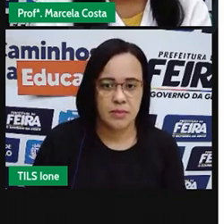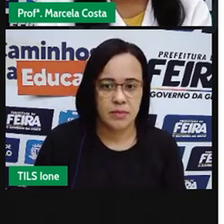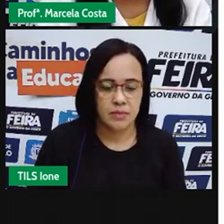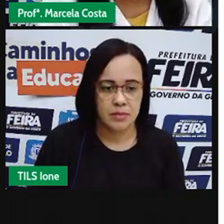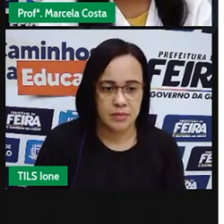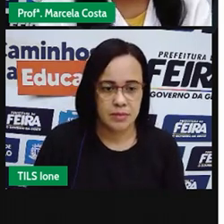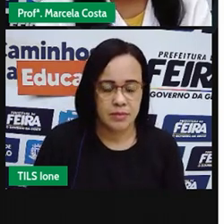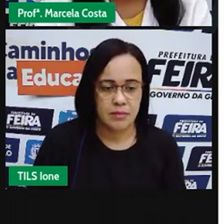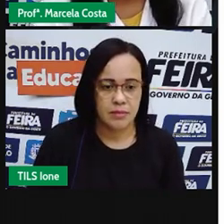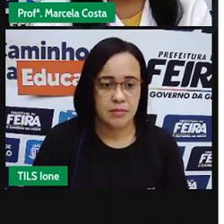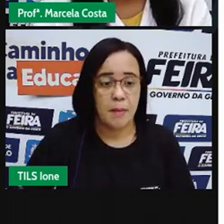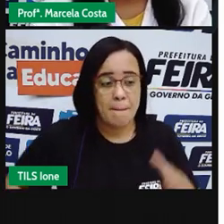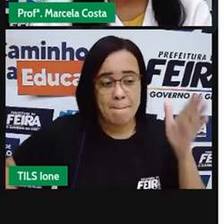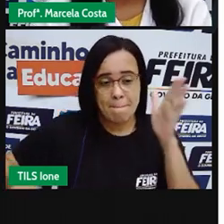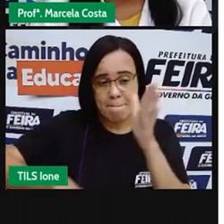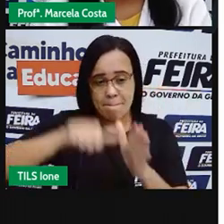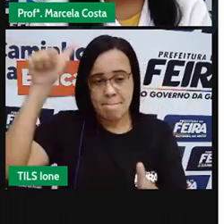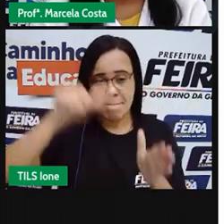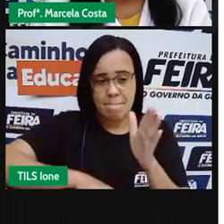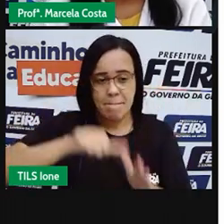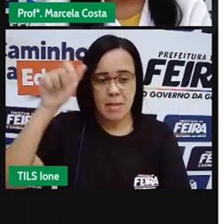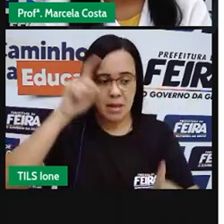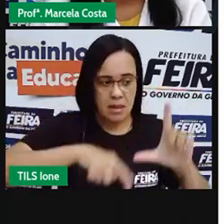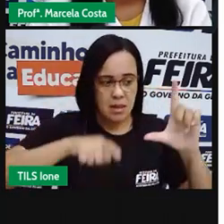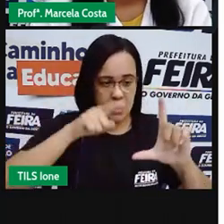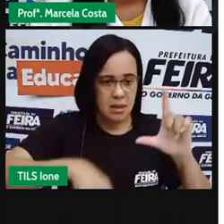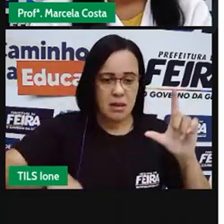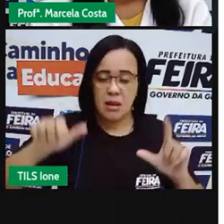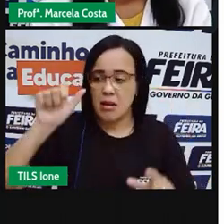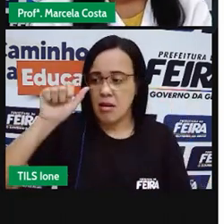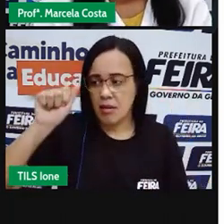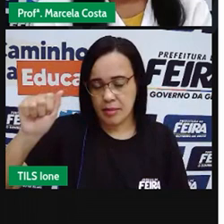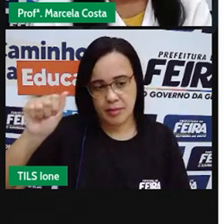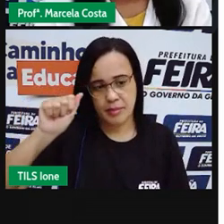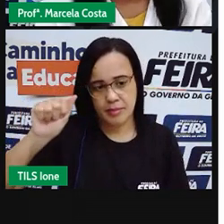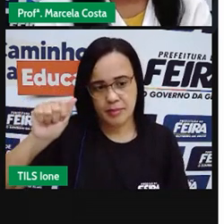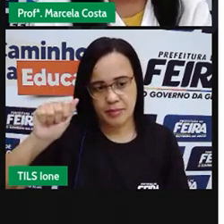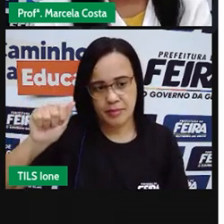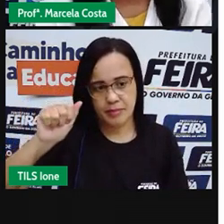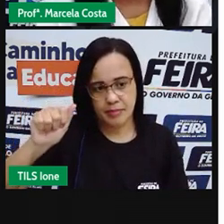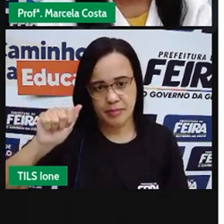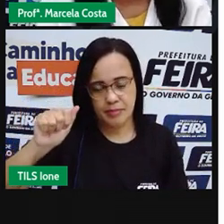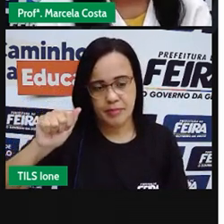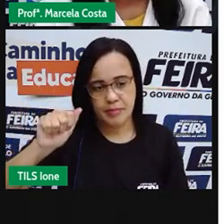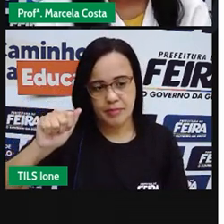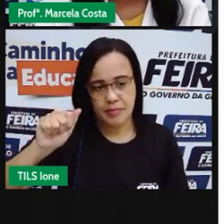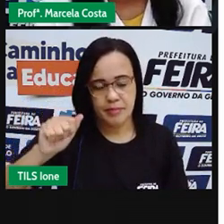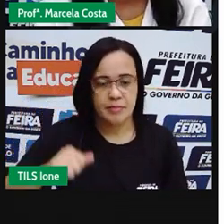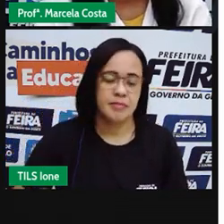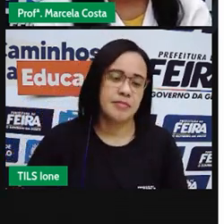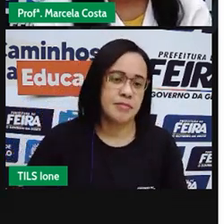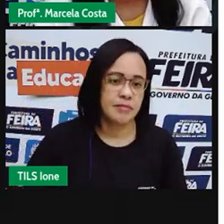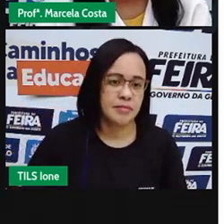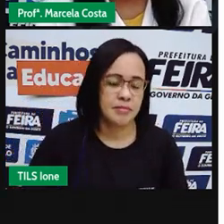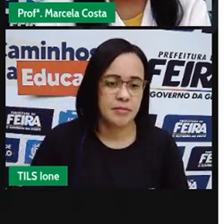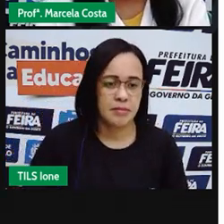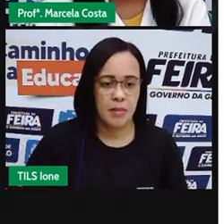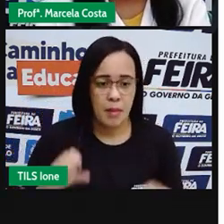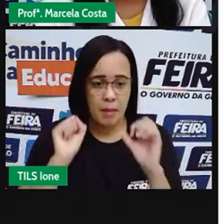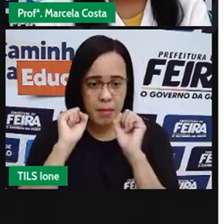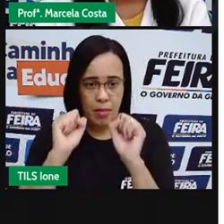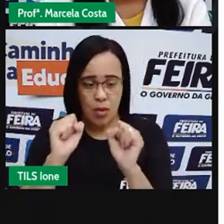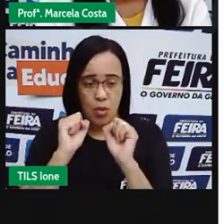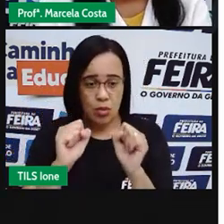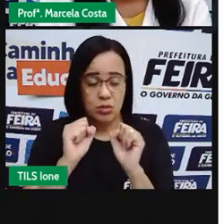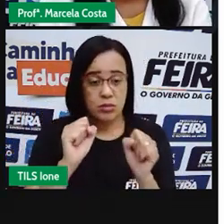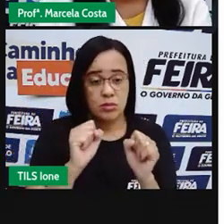Então, a primeira letra do alfabeto é a letra A. E com essa letra, a gente pode escrever o nome do